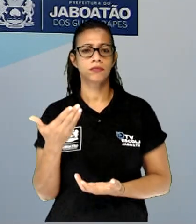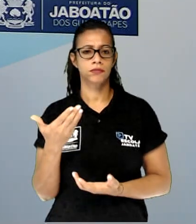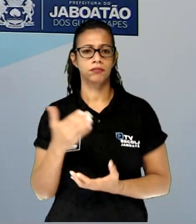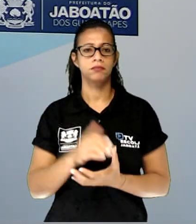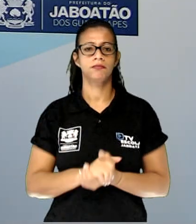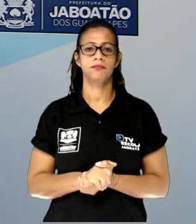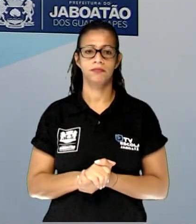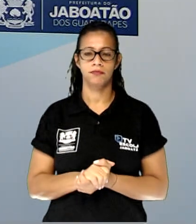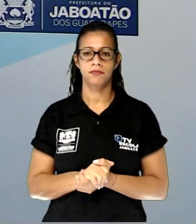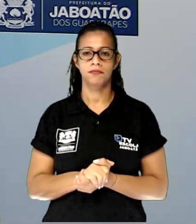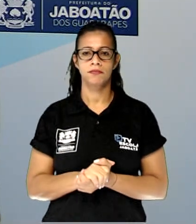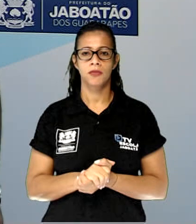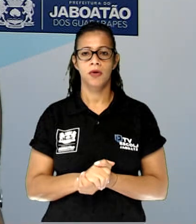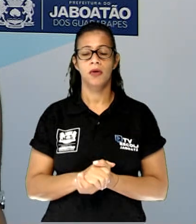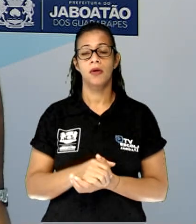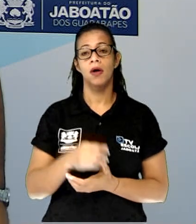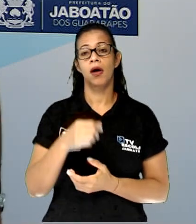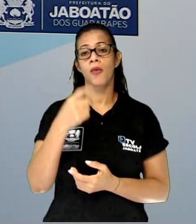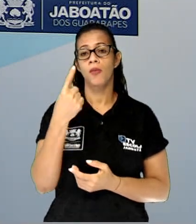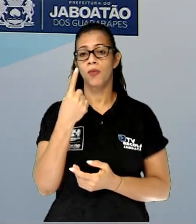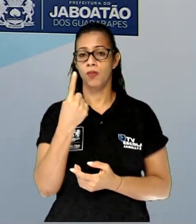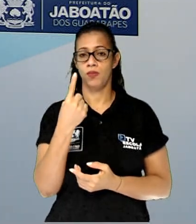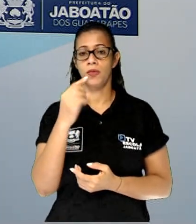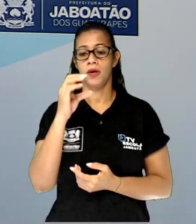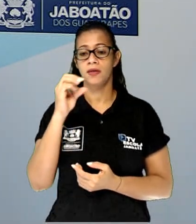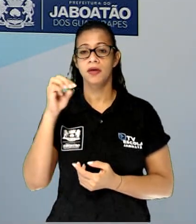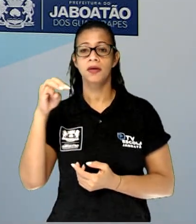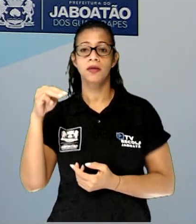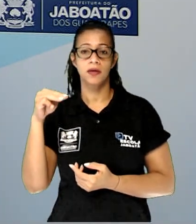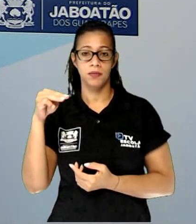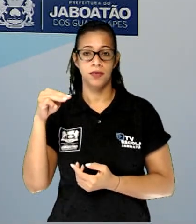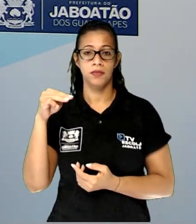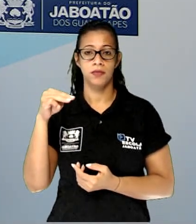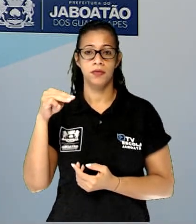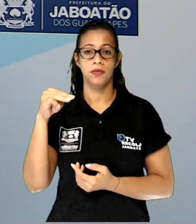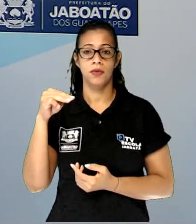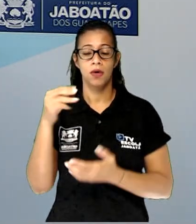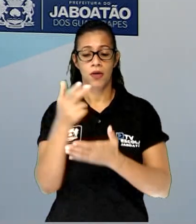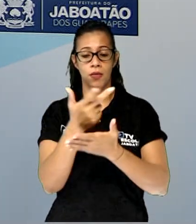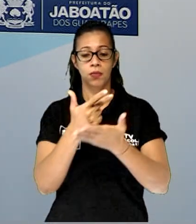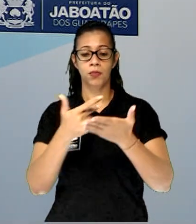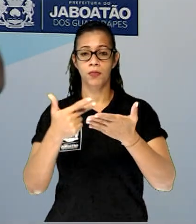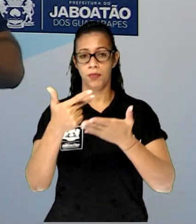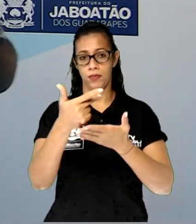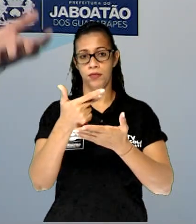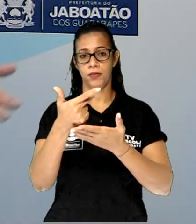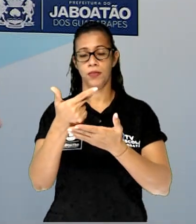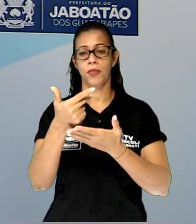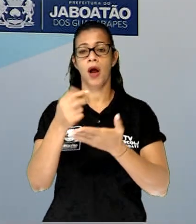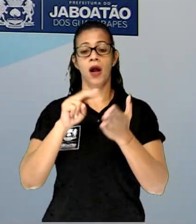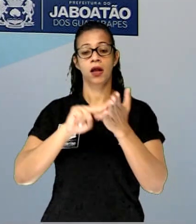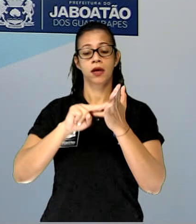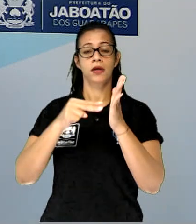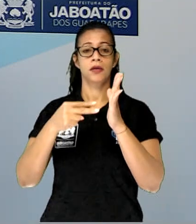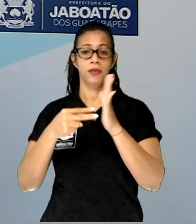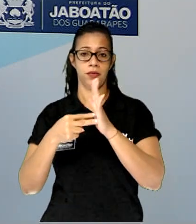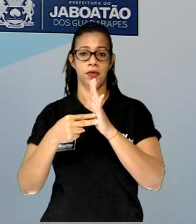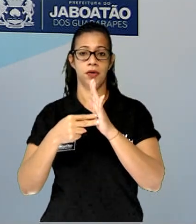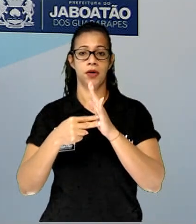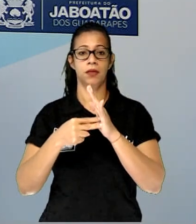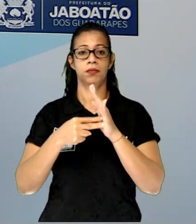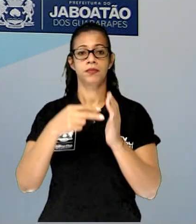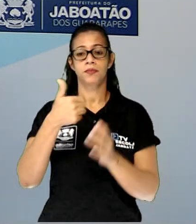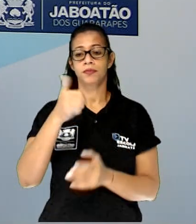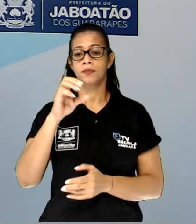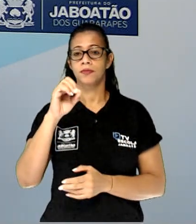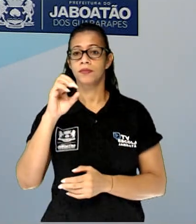100, 1 centímetro no mapa, equivale a 100 centímetros na realidade. Se fosse um mapa de um